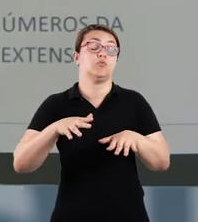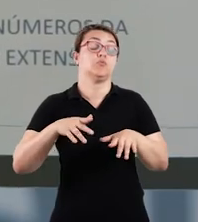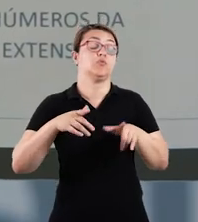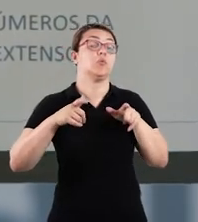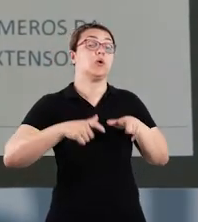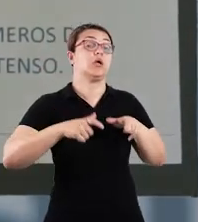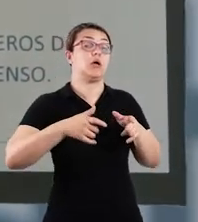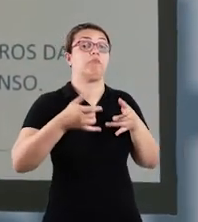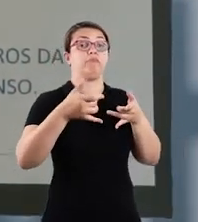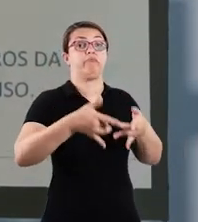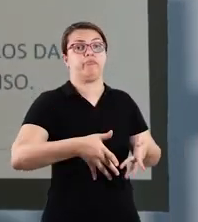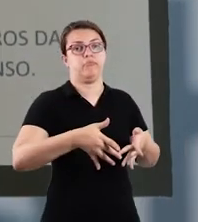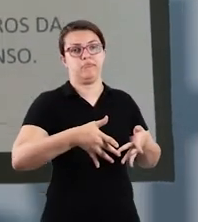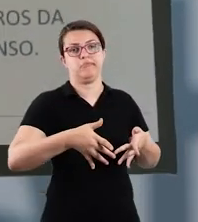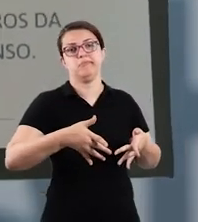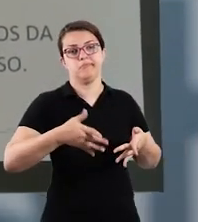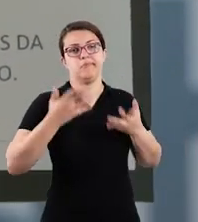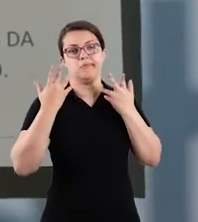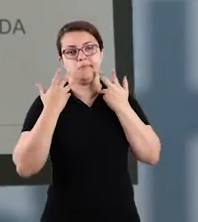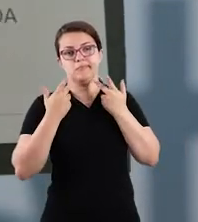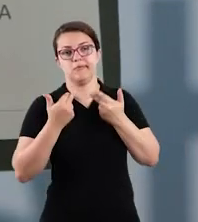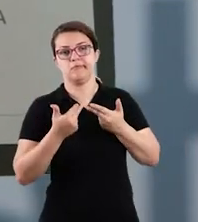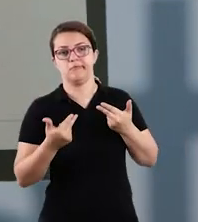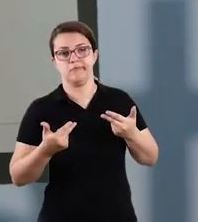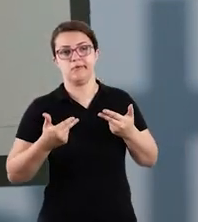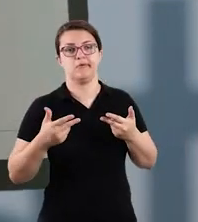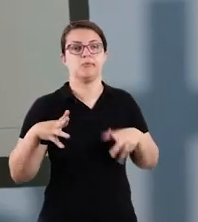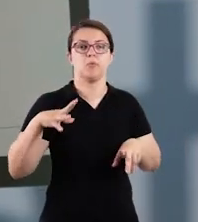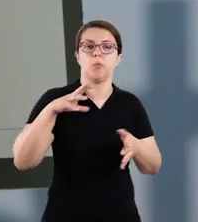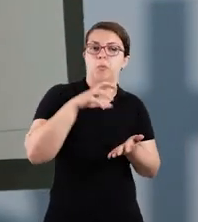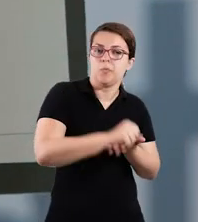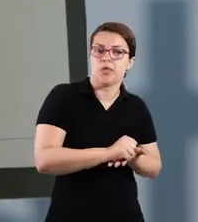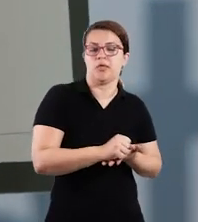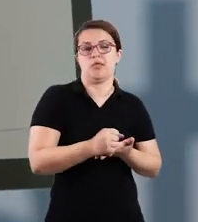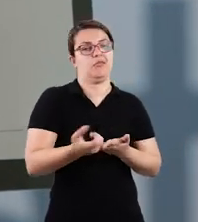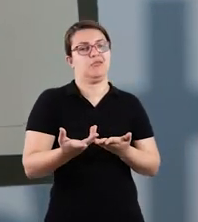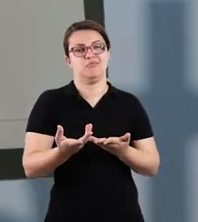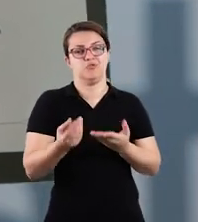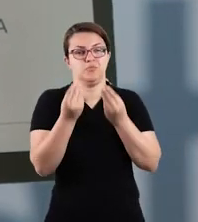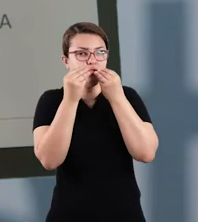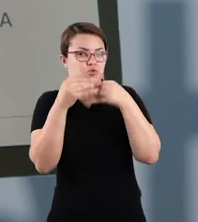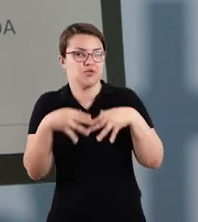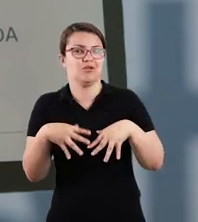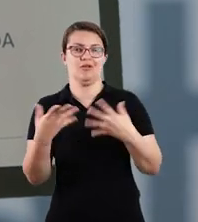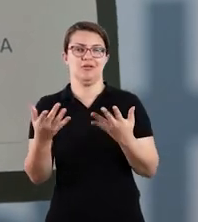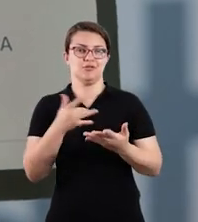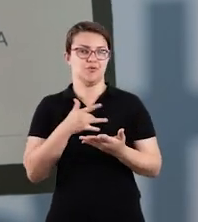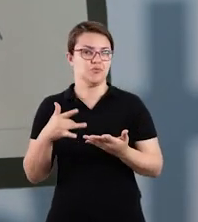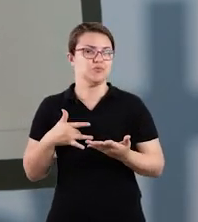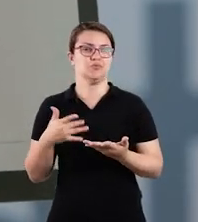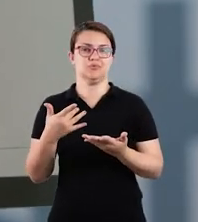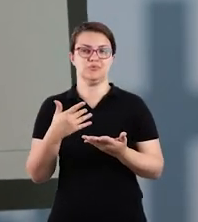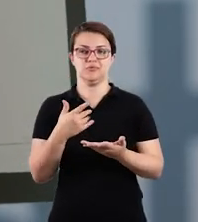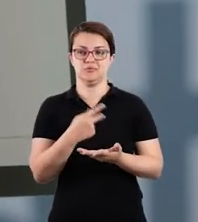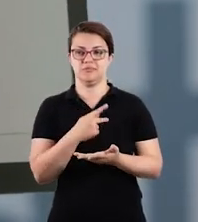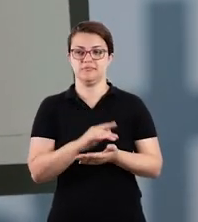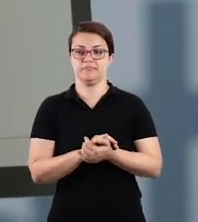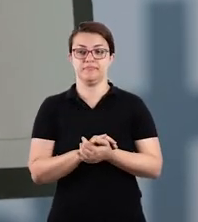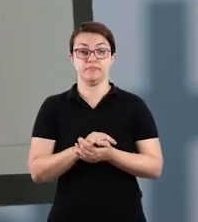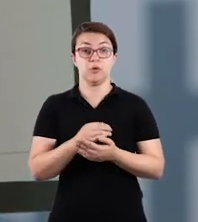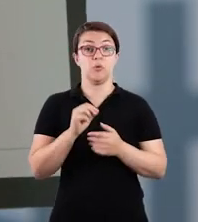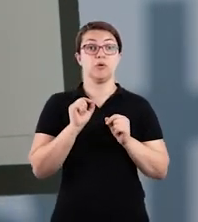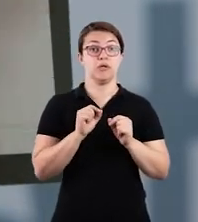prejudicar os animais. E é justamente sobre isso que essa imagem está falando. E ela também vem trazendo aqui algumas informações que vocês,